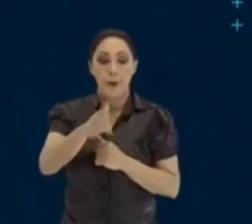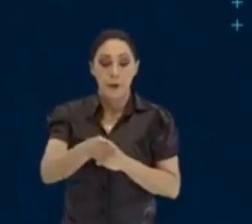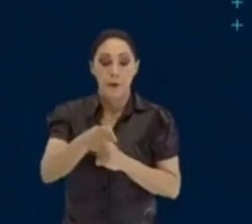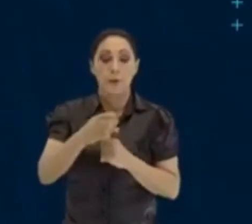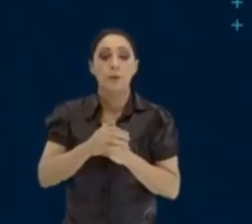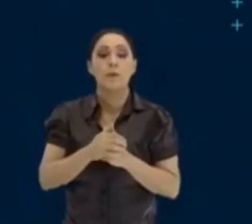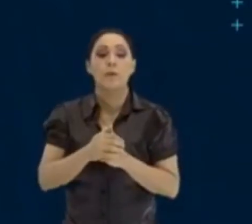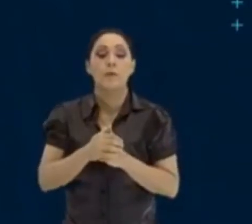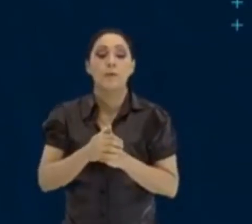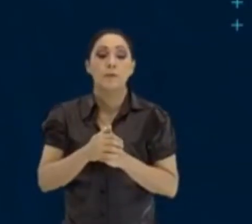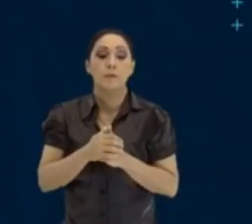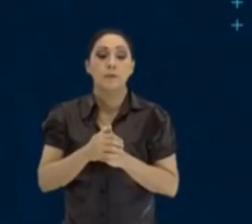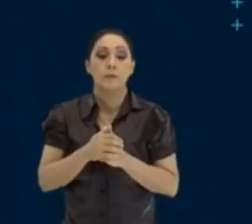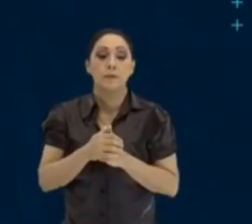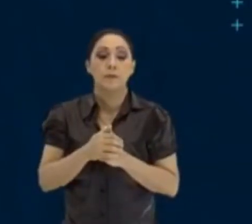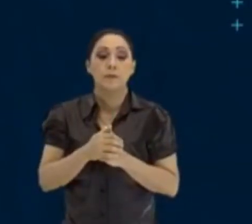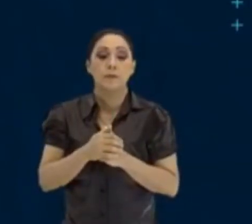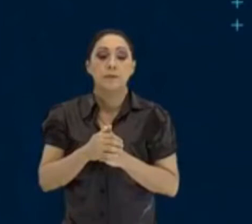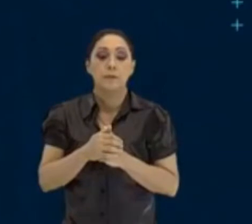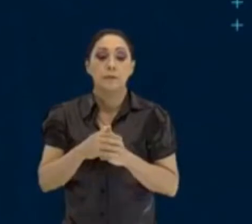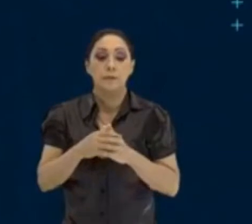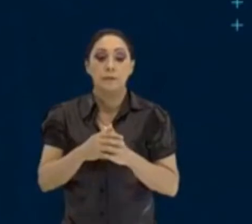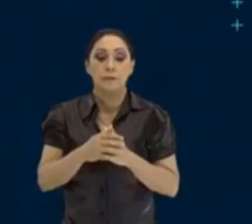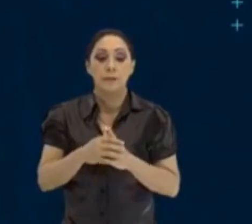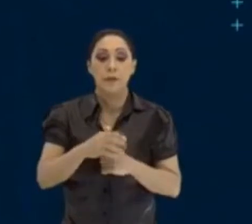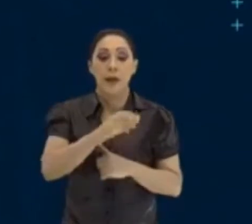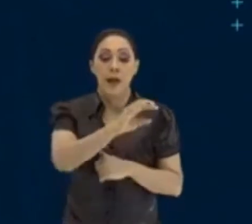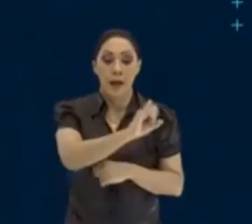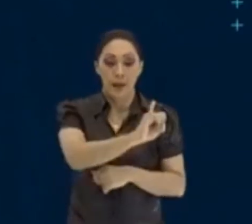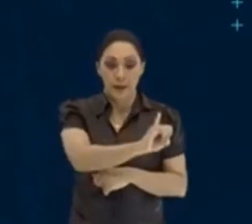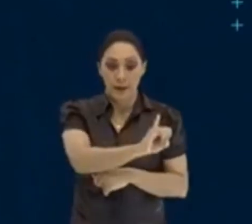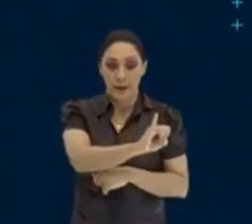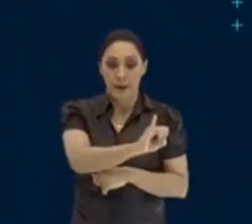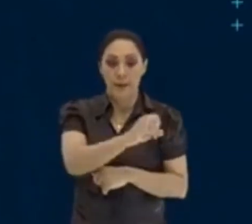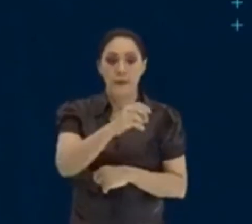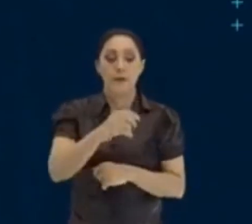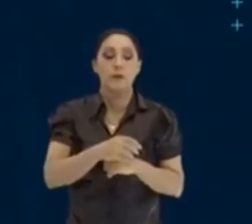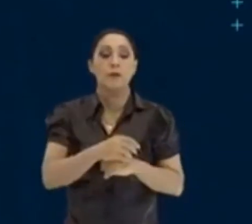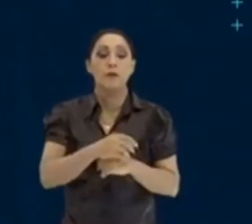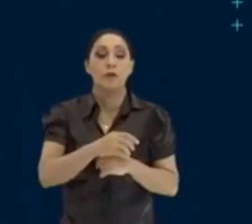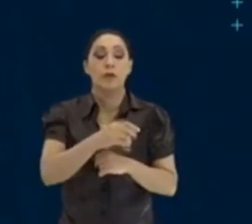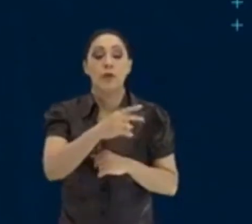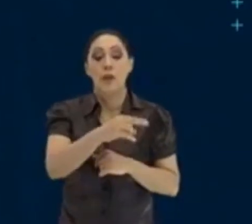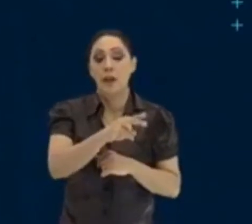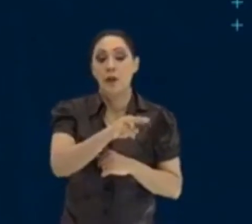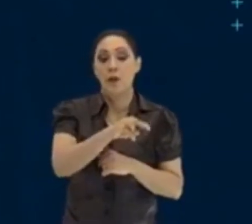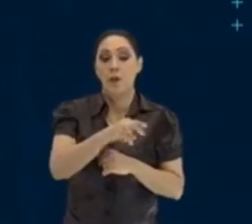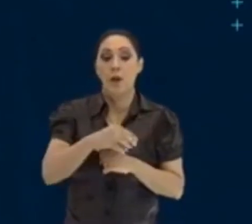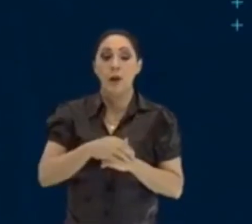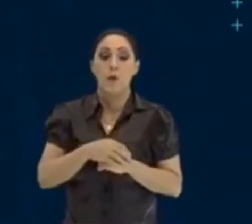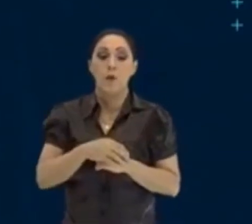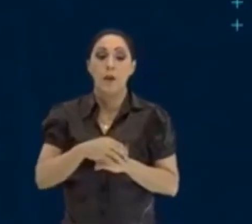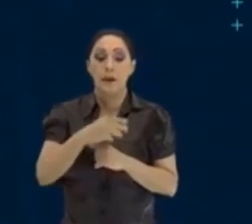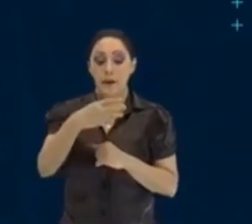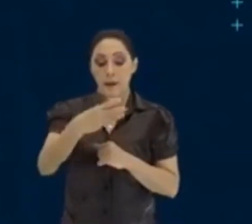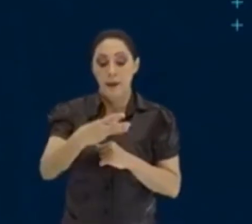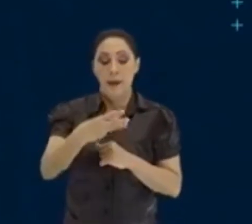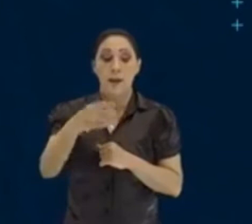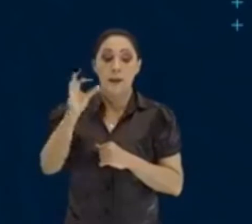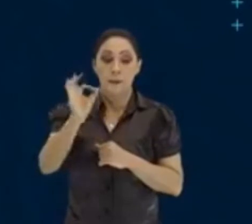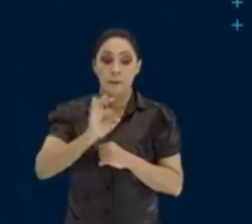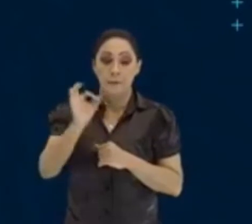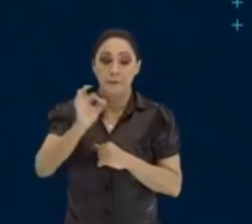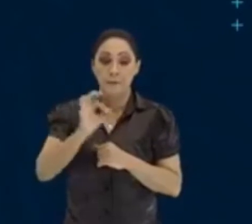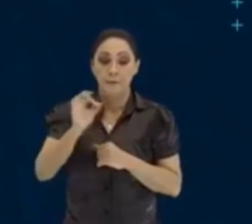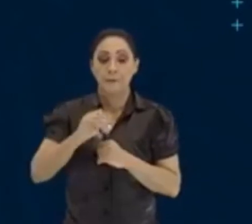% ao mês. A taxa unitária, como está por 100, tá certo? Vou botar AM. O que que significa